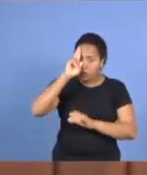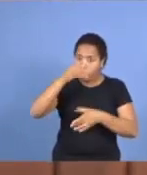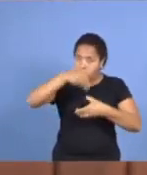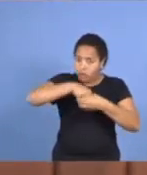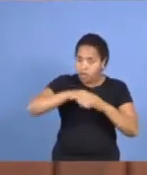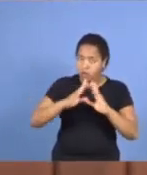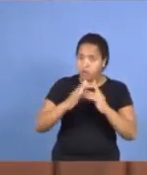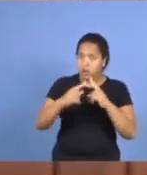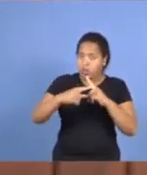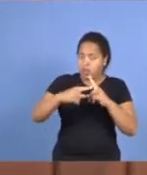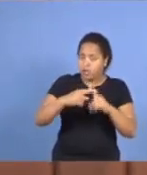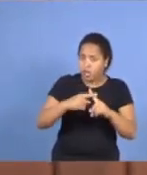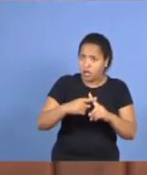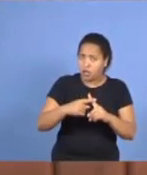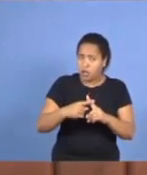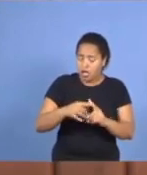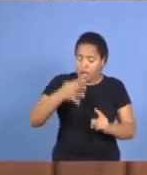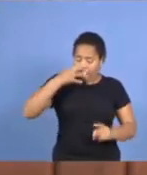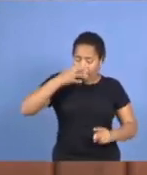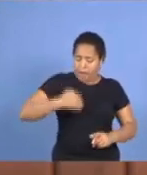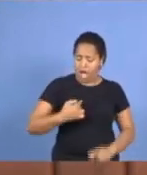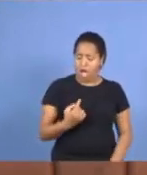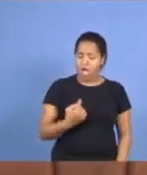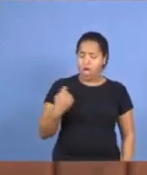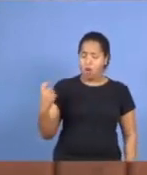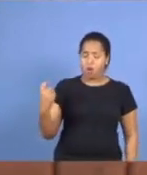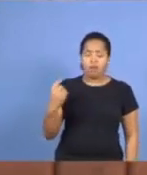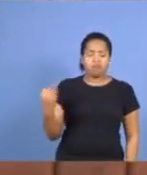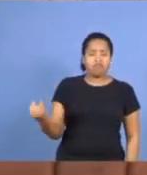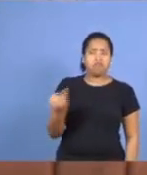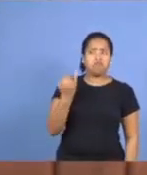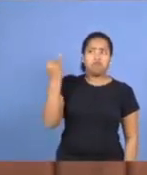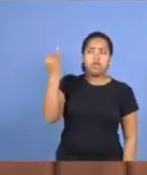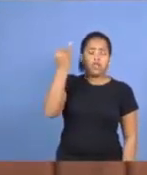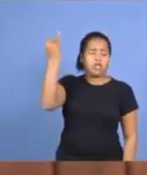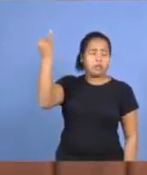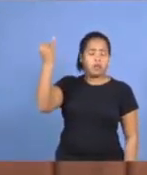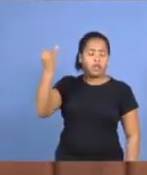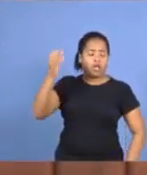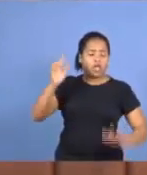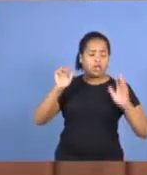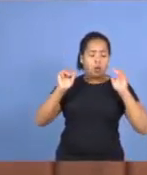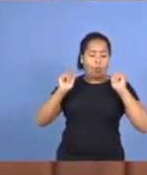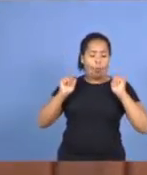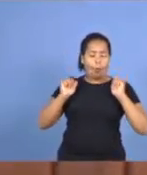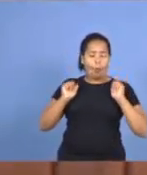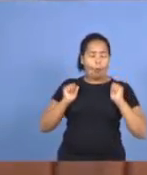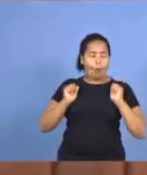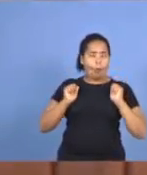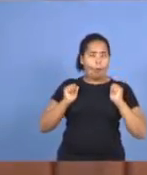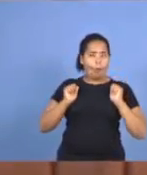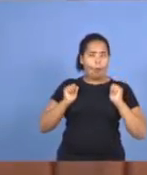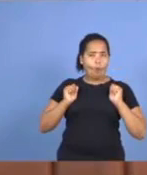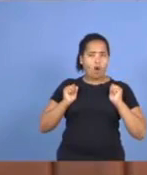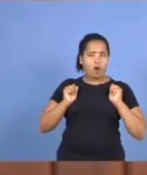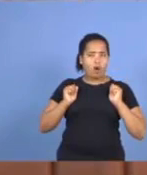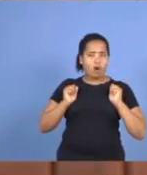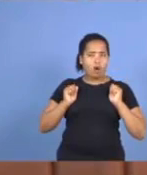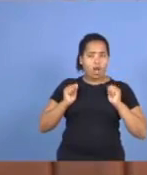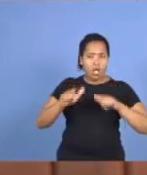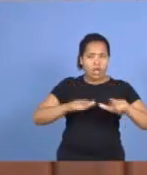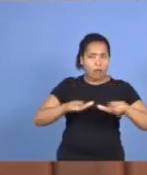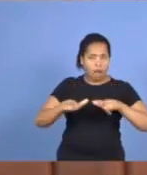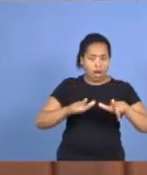Aqueles que se julgam como importantes e que não querem fazer o trabalho, que é o trabalho mais simples, né?